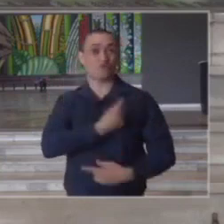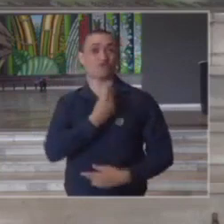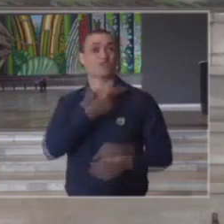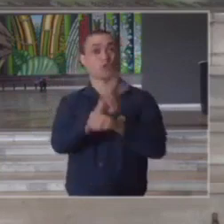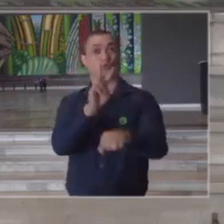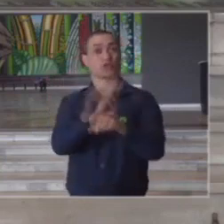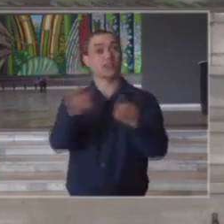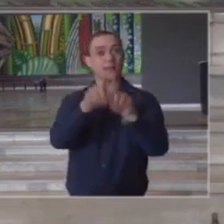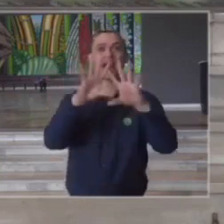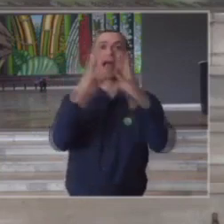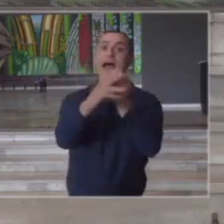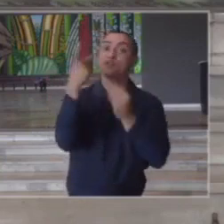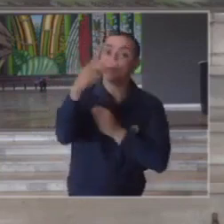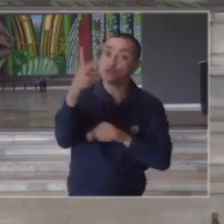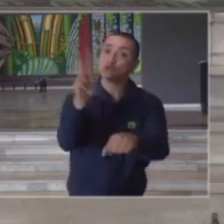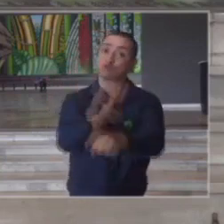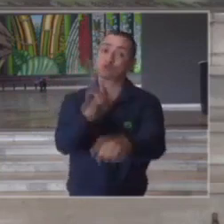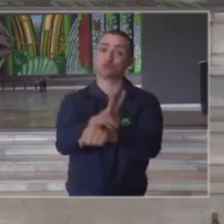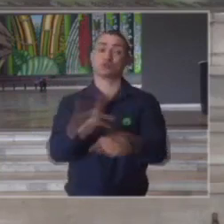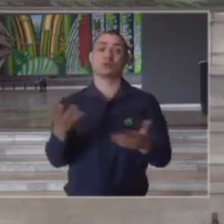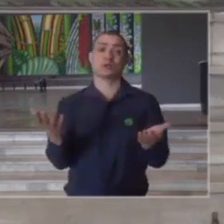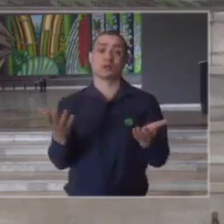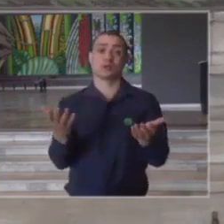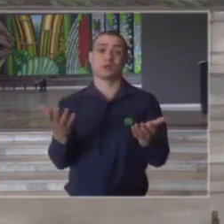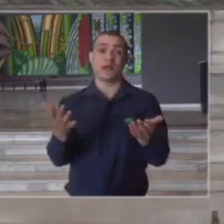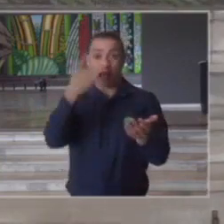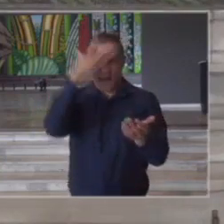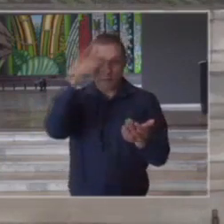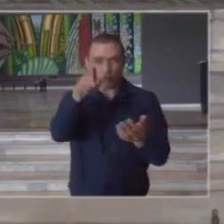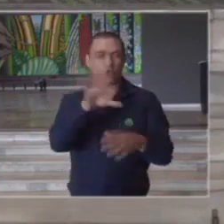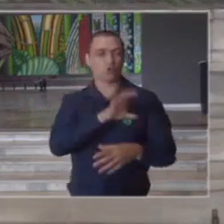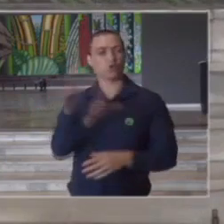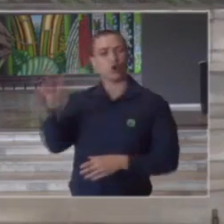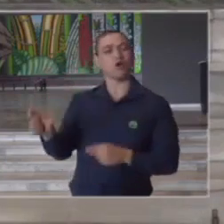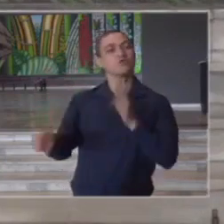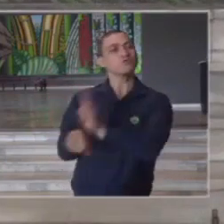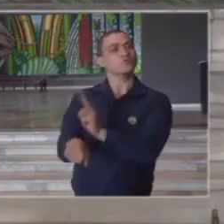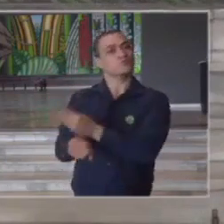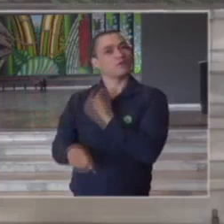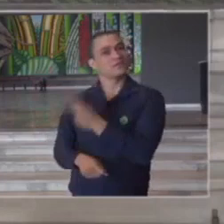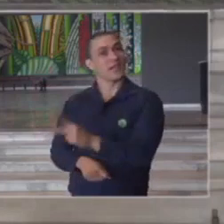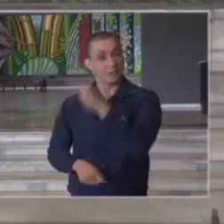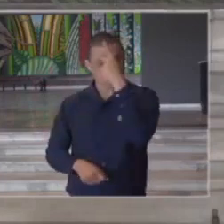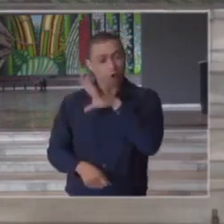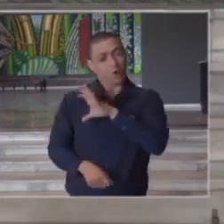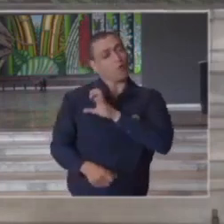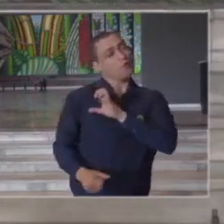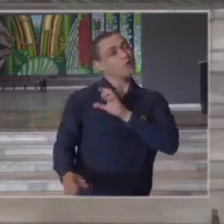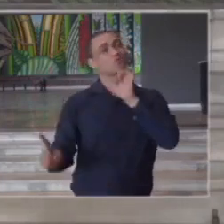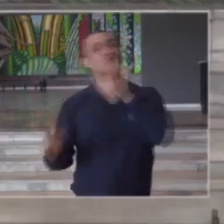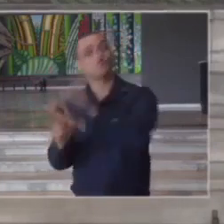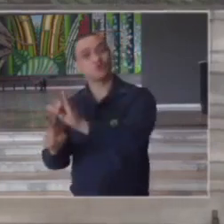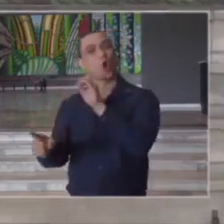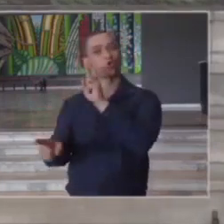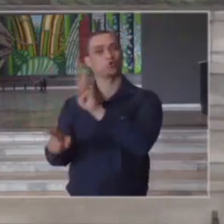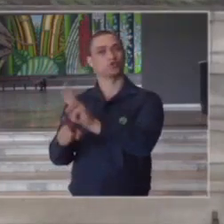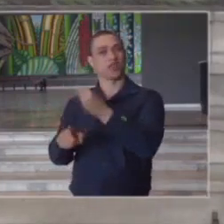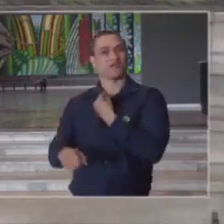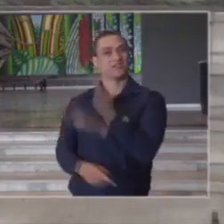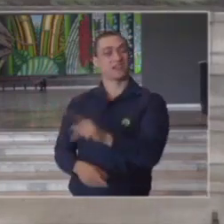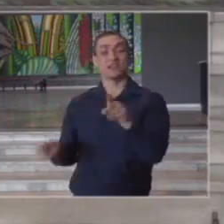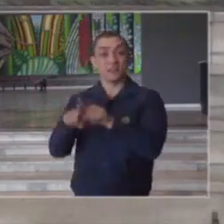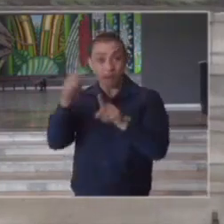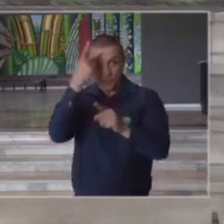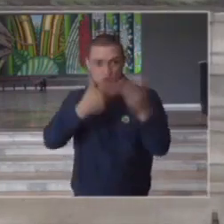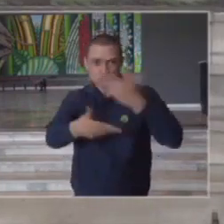a vida dos seus familiares a vida das pessoas de quem você gosta de quem você ama e as pessoas com as quais você